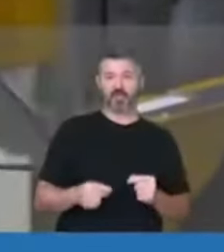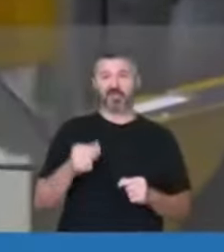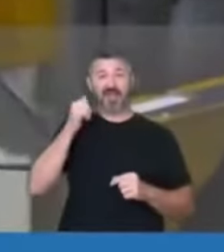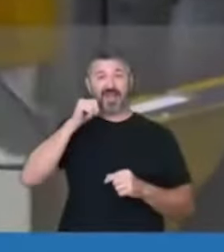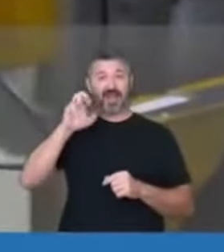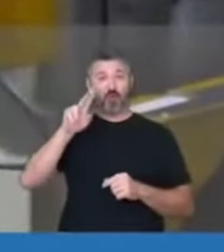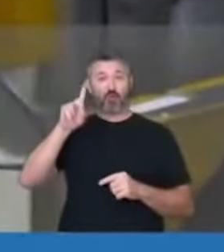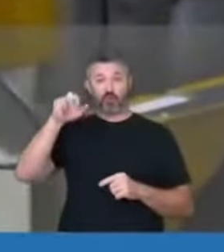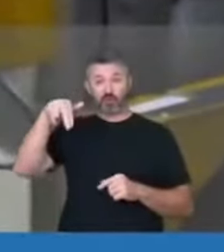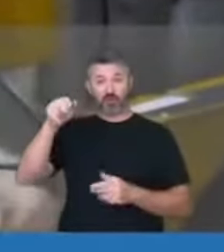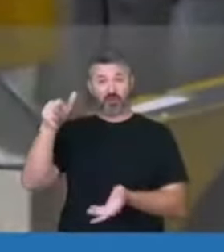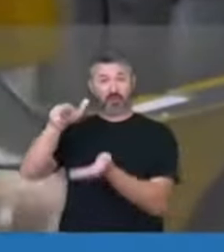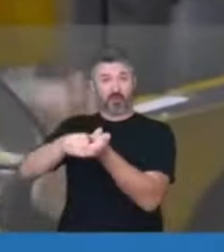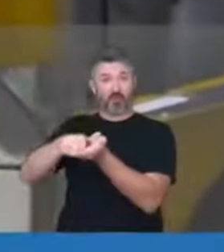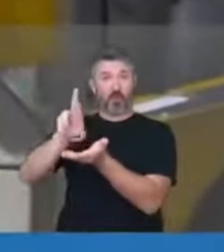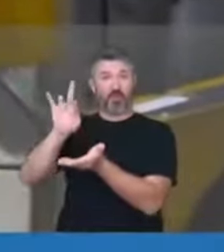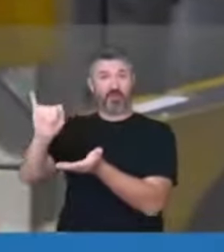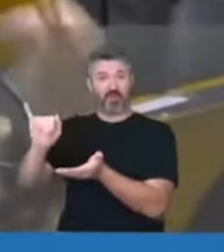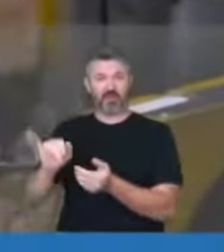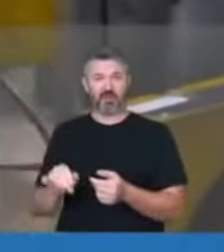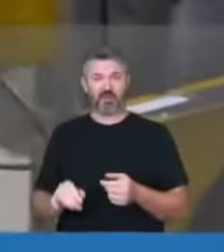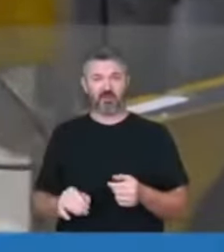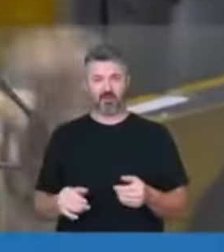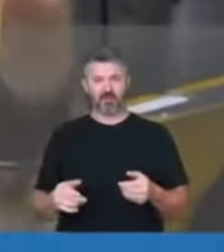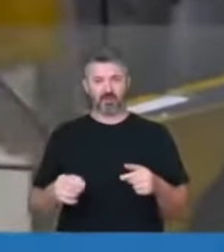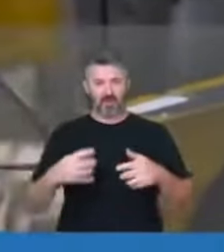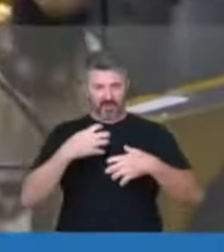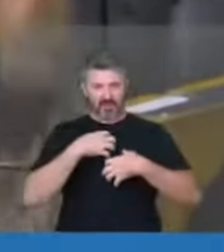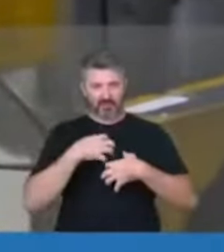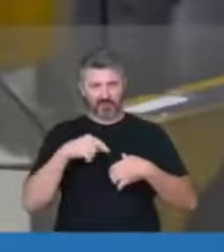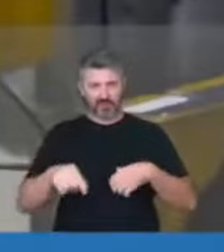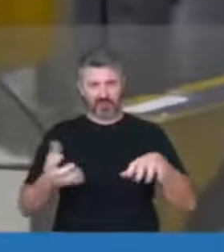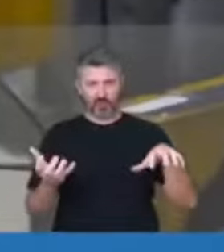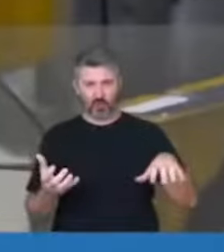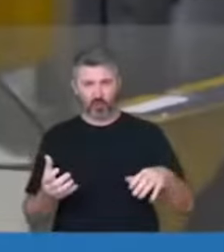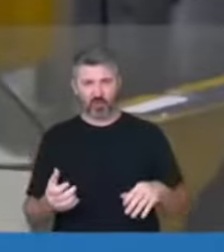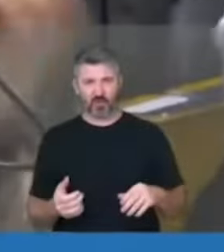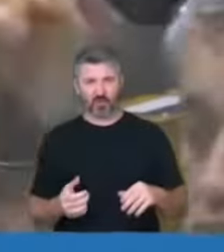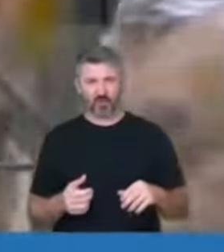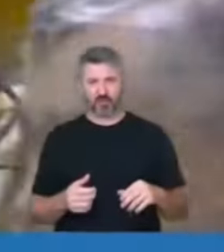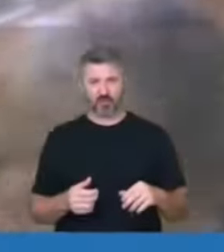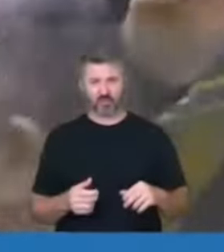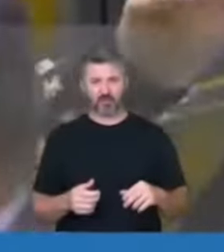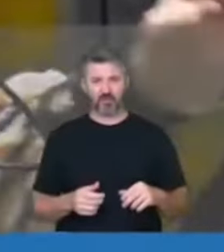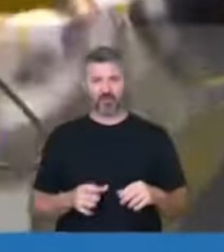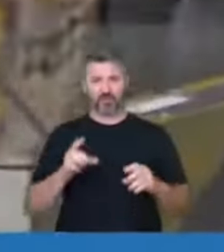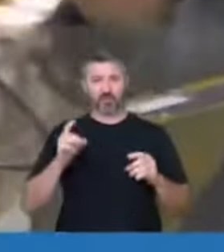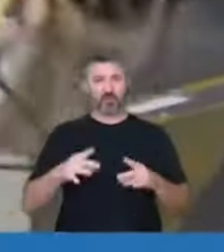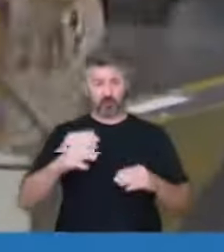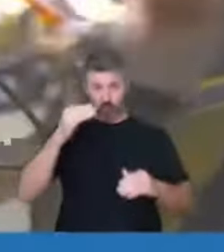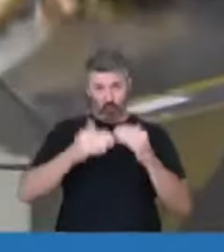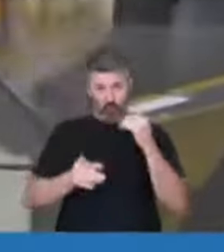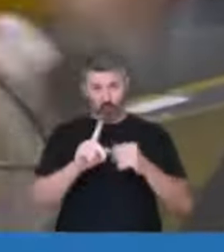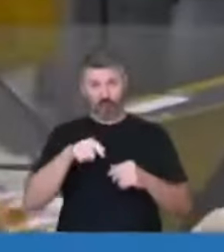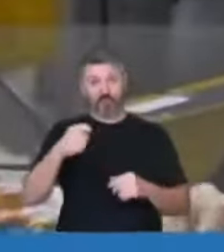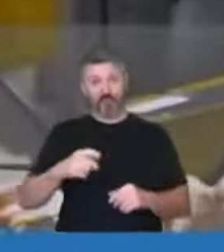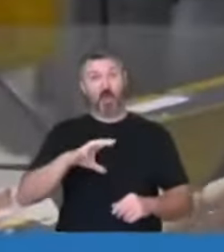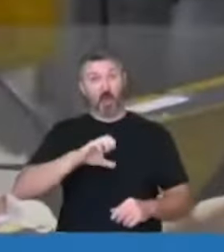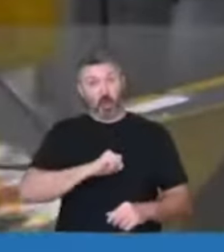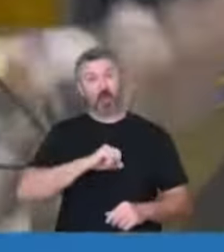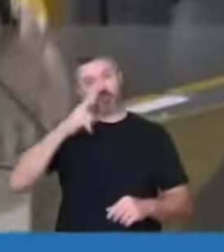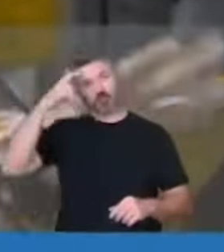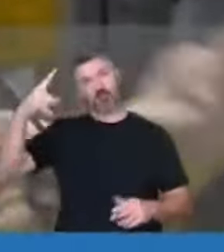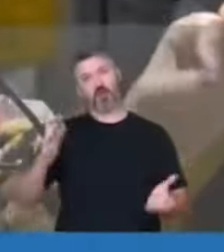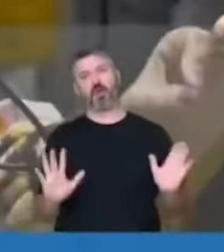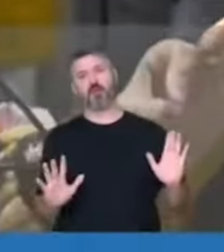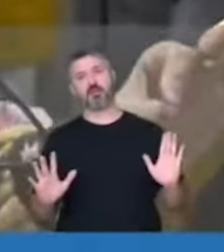internada. Esse não é o clima que se estabelece no parlamento brasileiro. Só discorda disso quem gosta de violência.